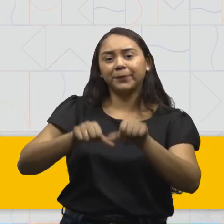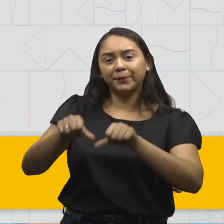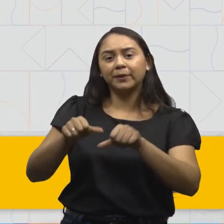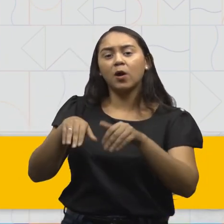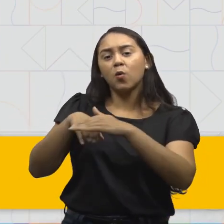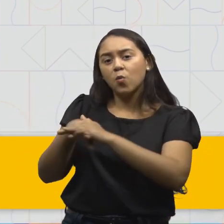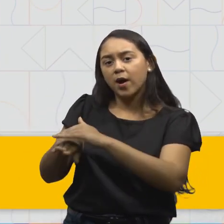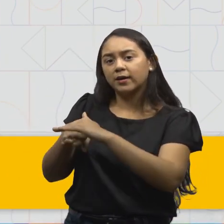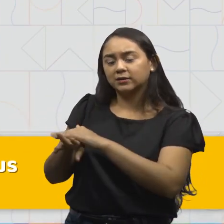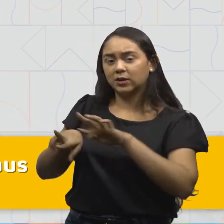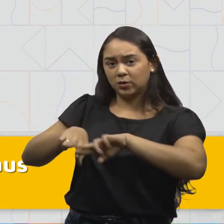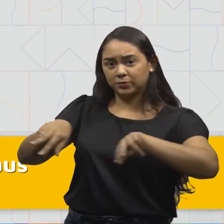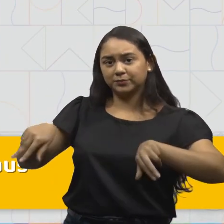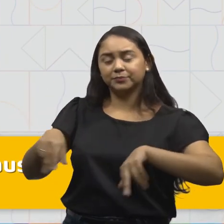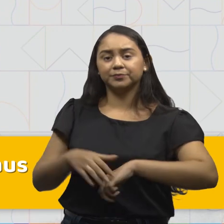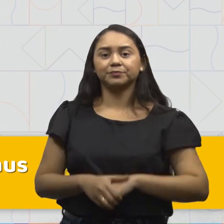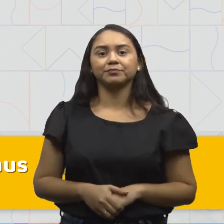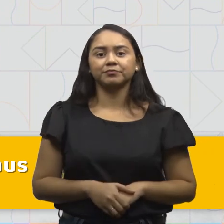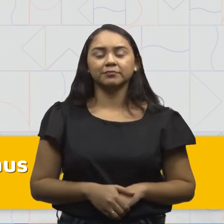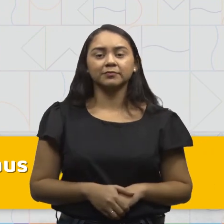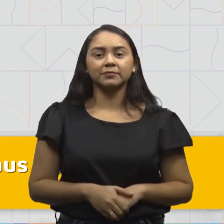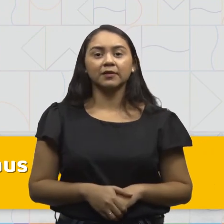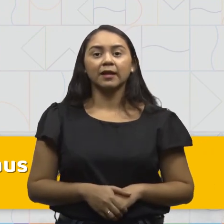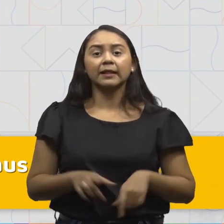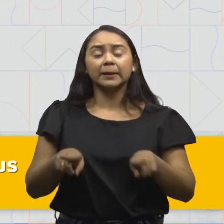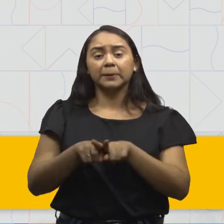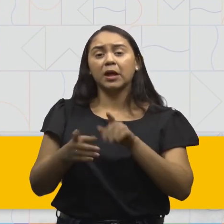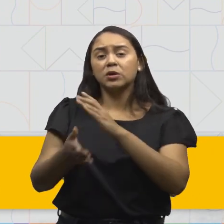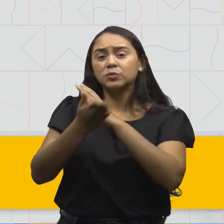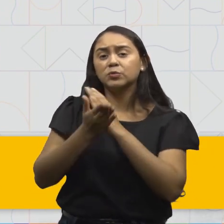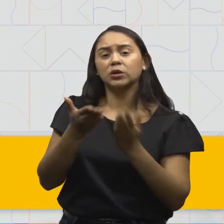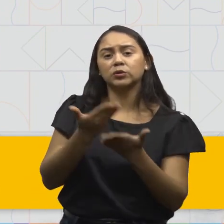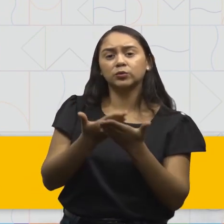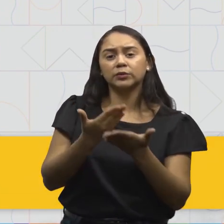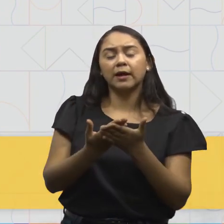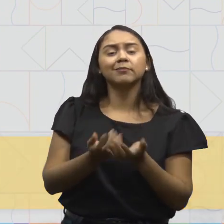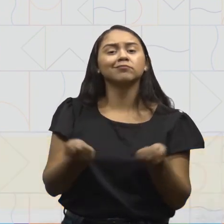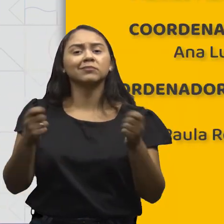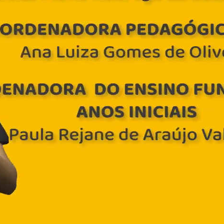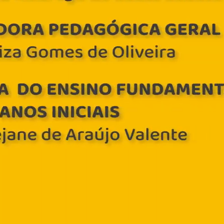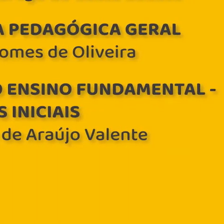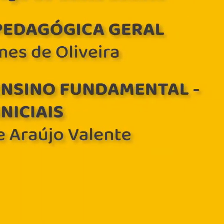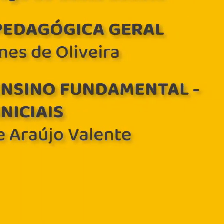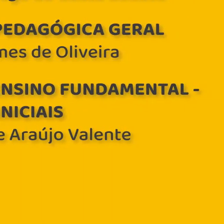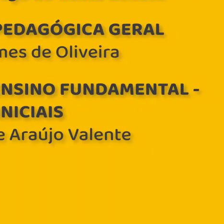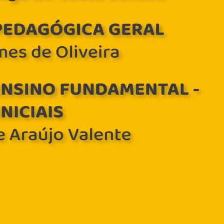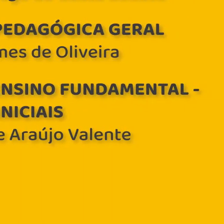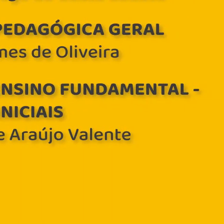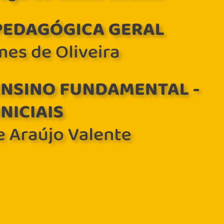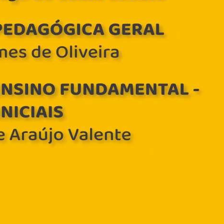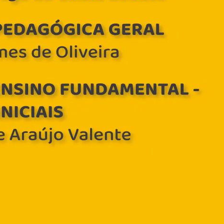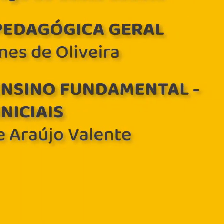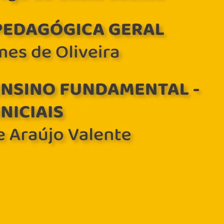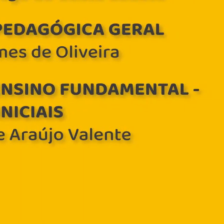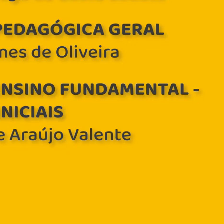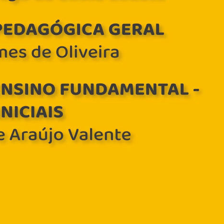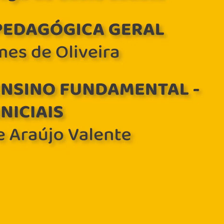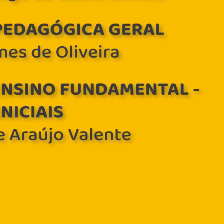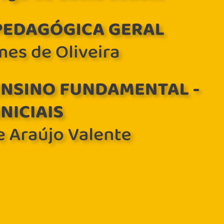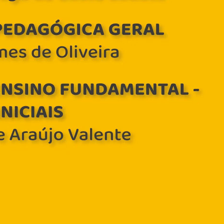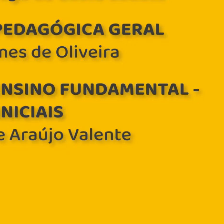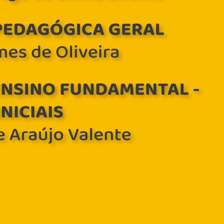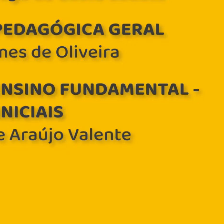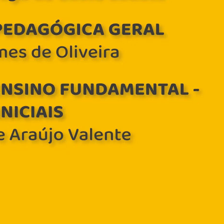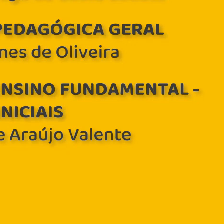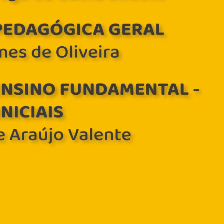começar a reciclar. Além de nos ajudar a estudar, você também vai estar ajudando a natureza.